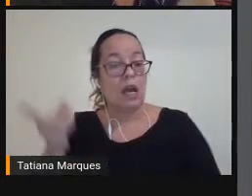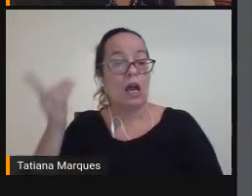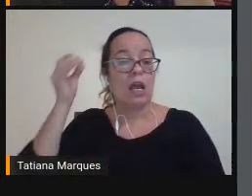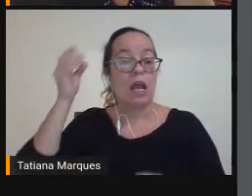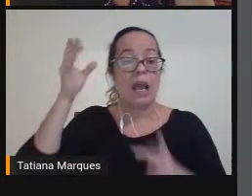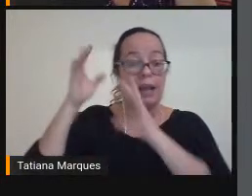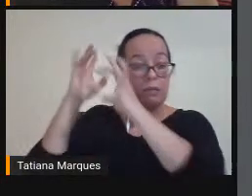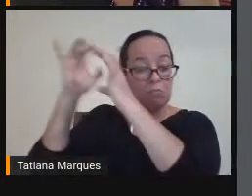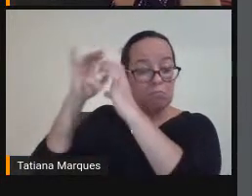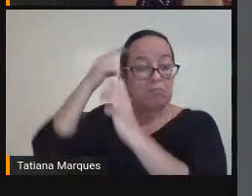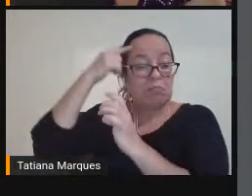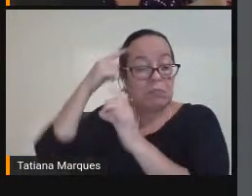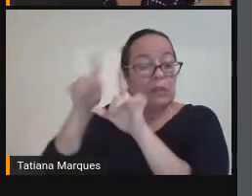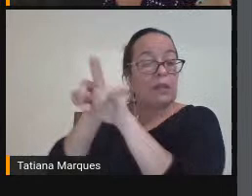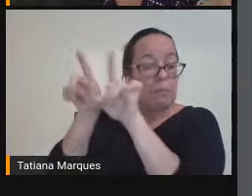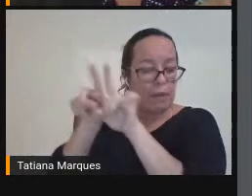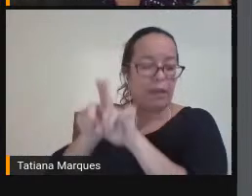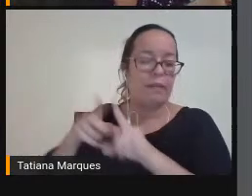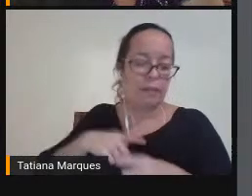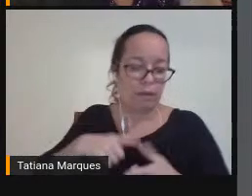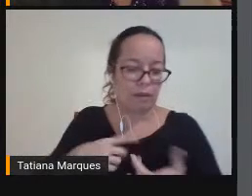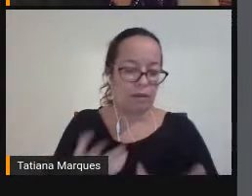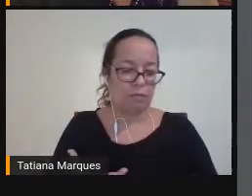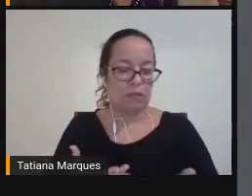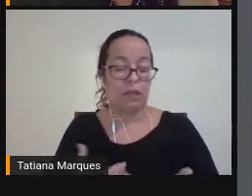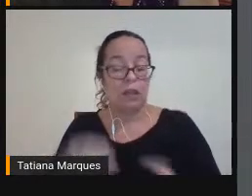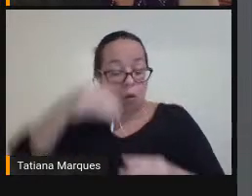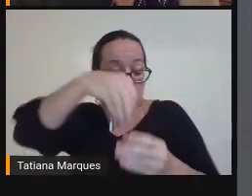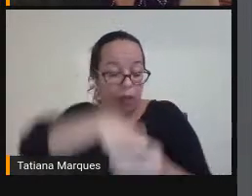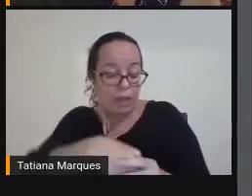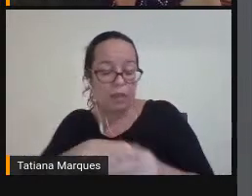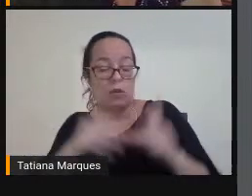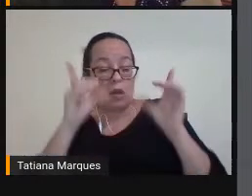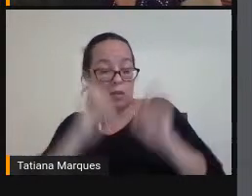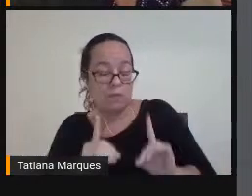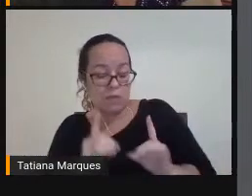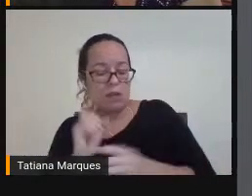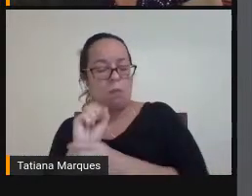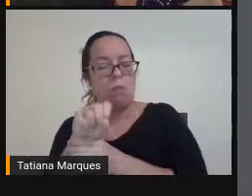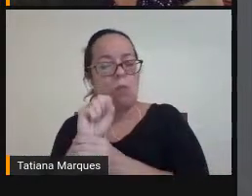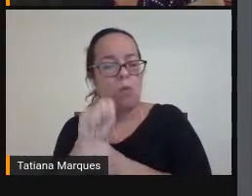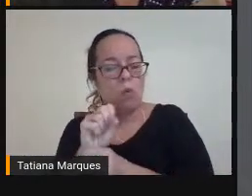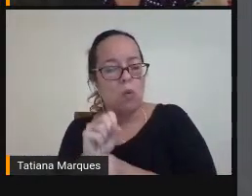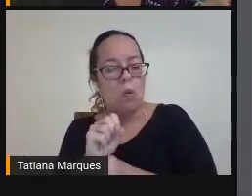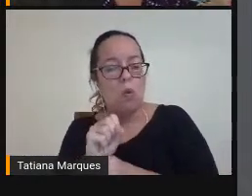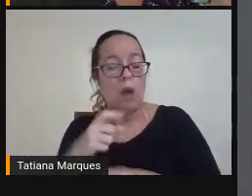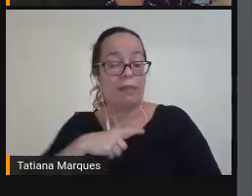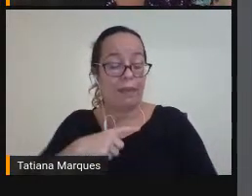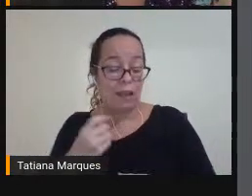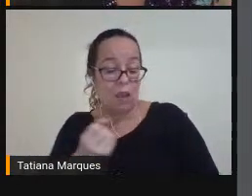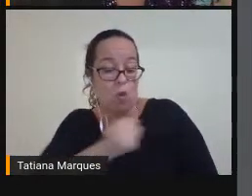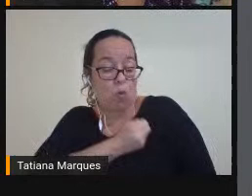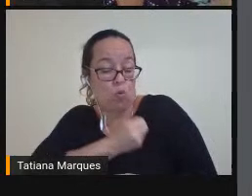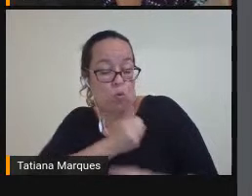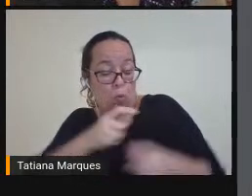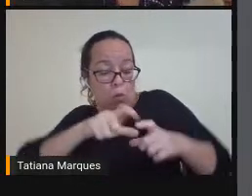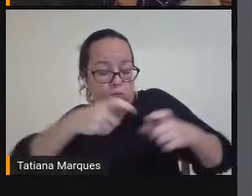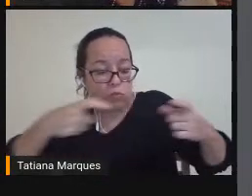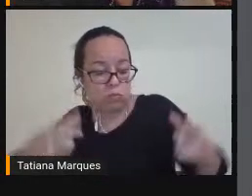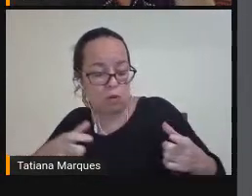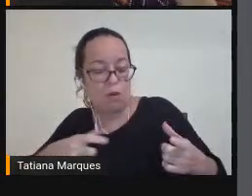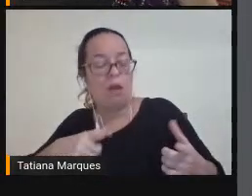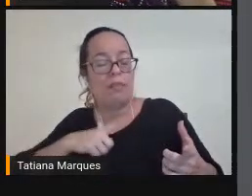Dentro da Deficiência Motora No Brasil A gente tem Um número Muito grande De pessoas Com paralisia